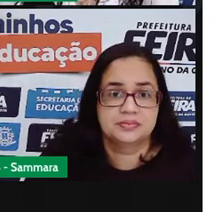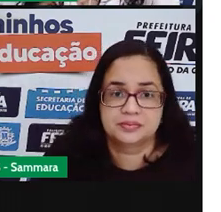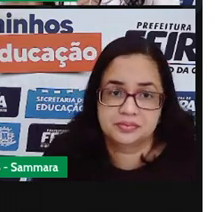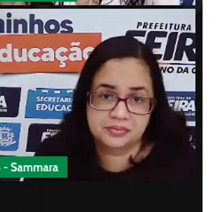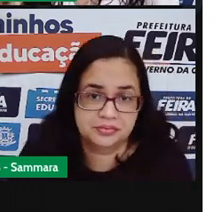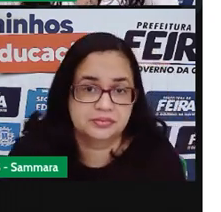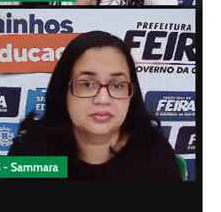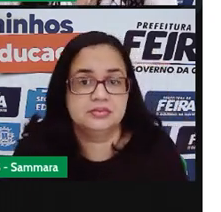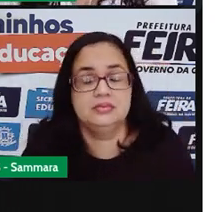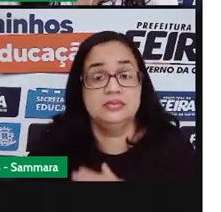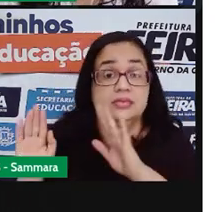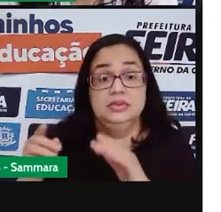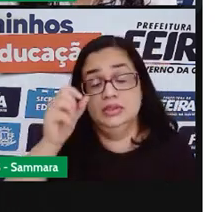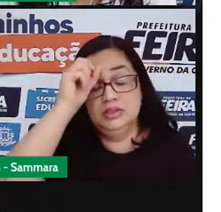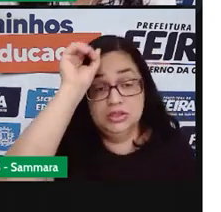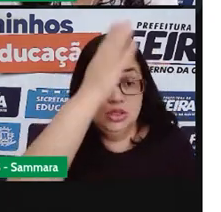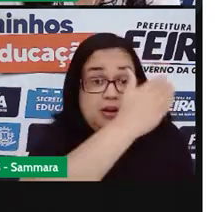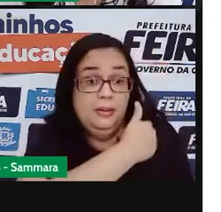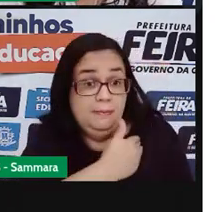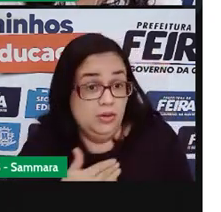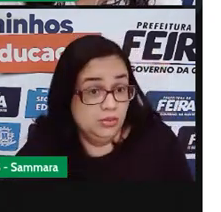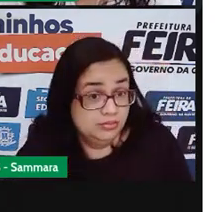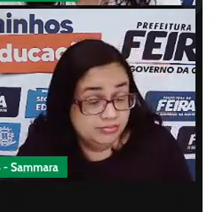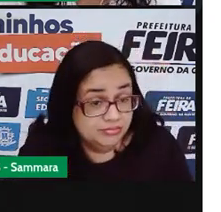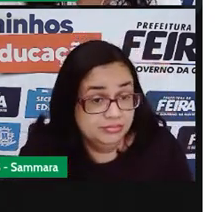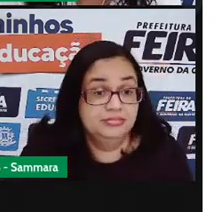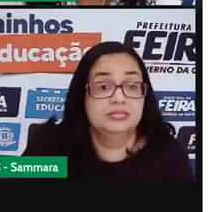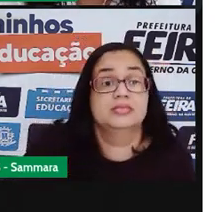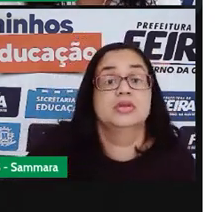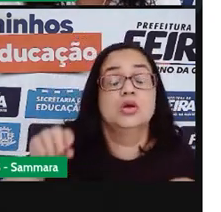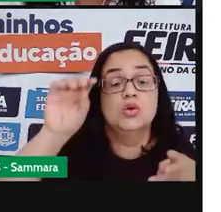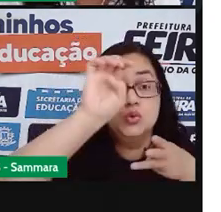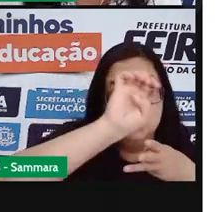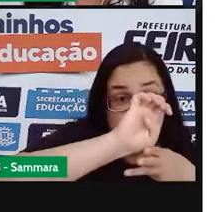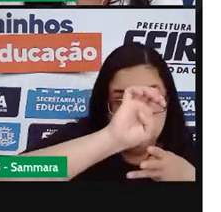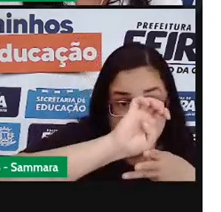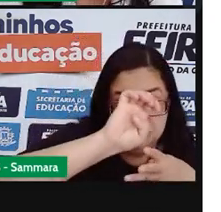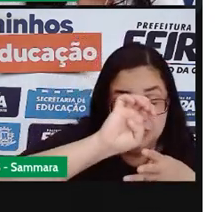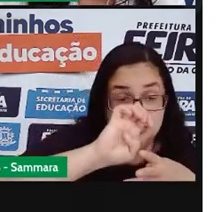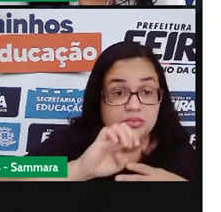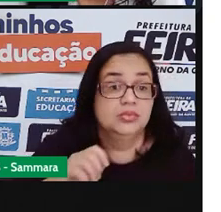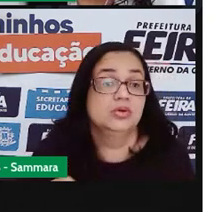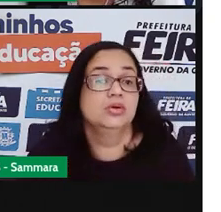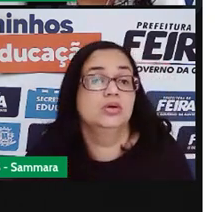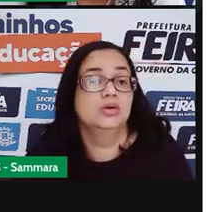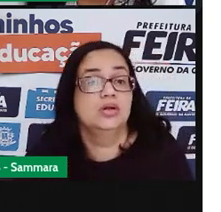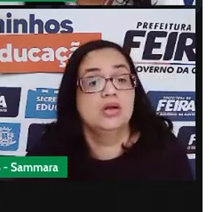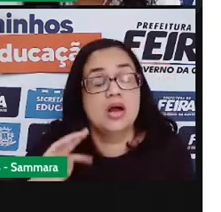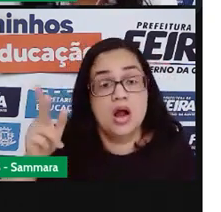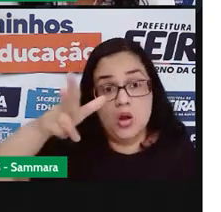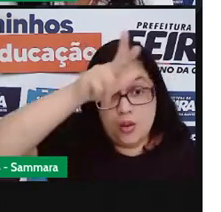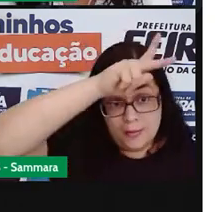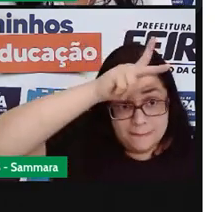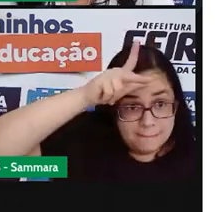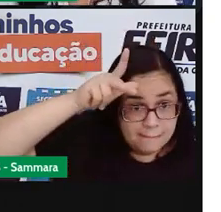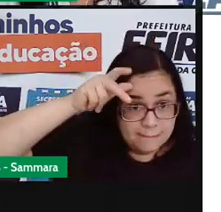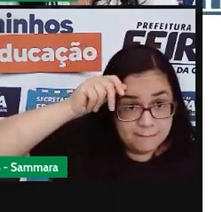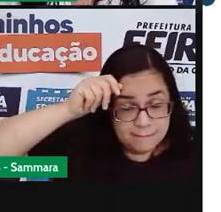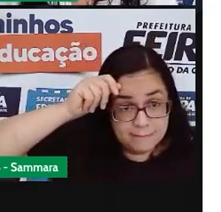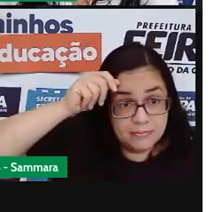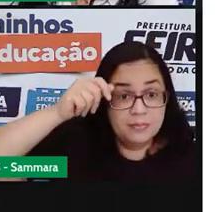Sugerir medidas de interesse público ao executivo, ou seja, ao prefeito.